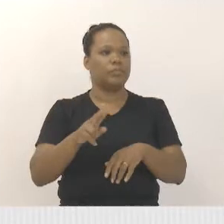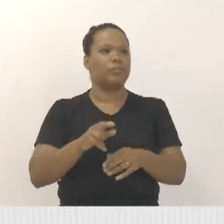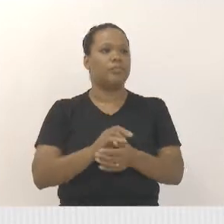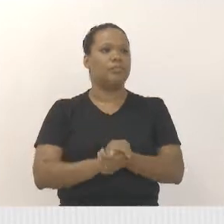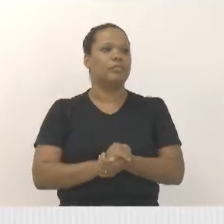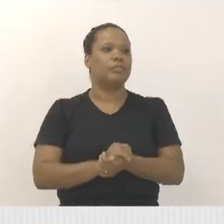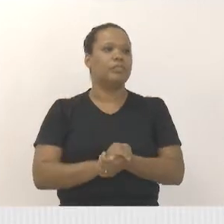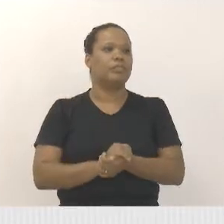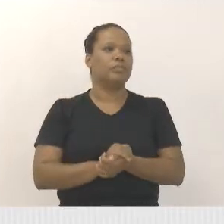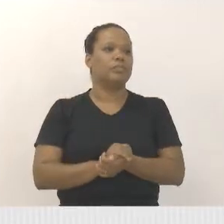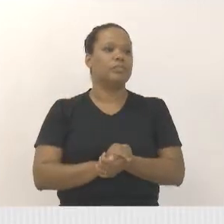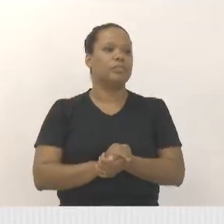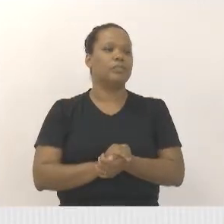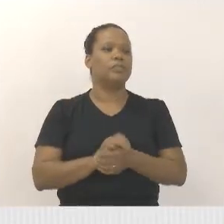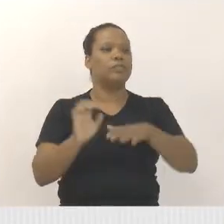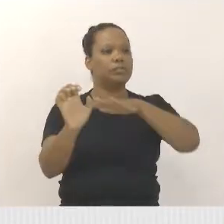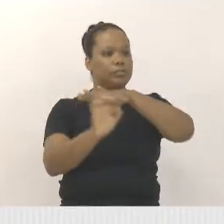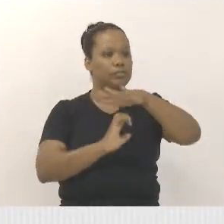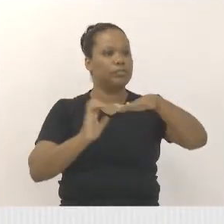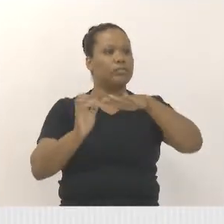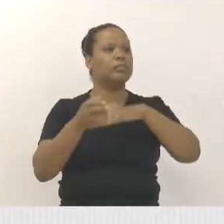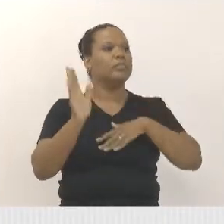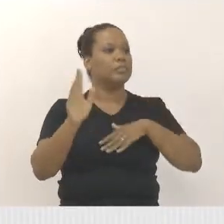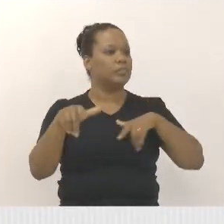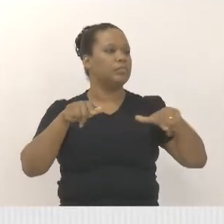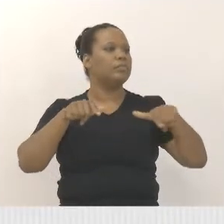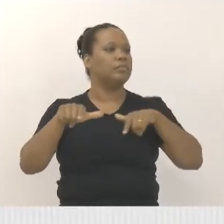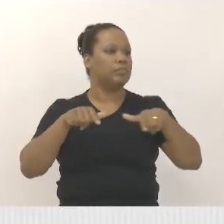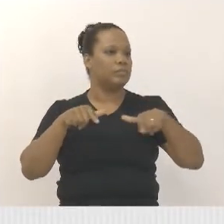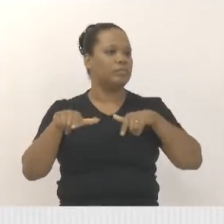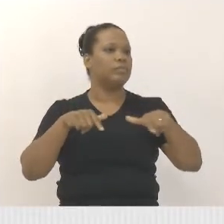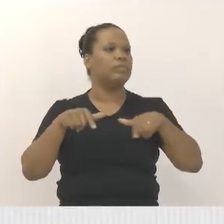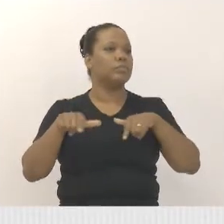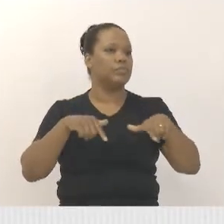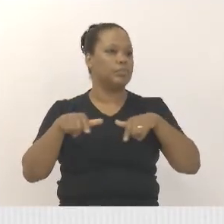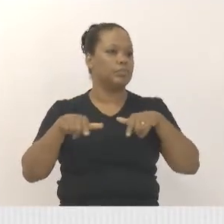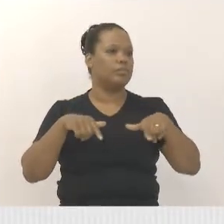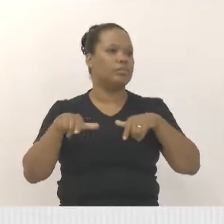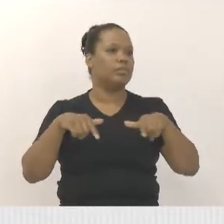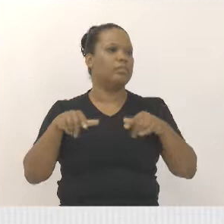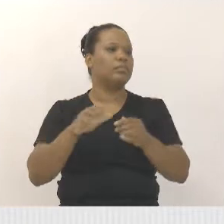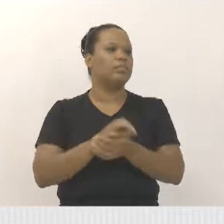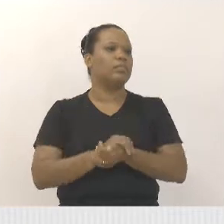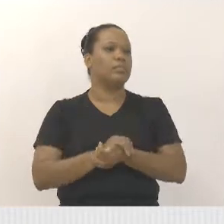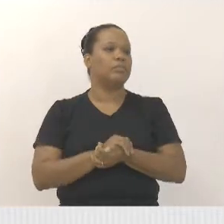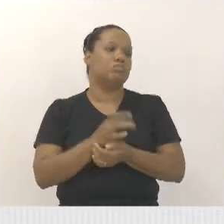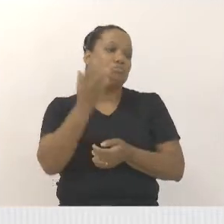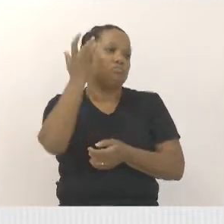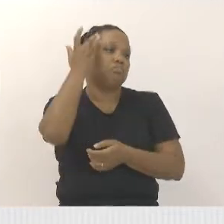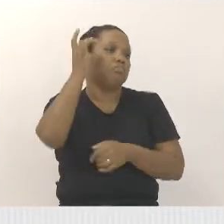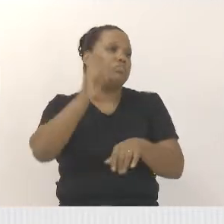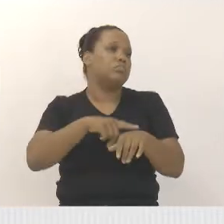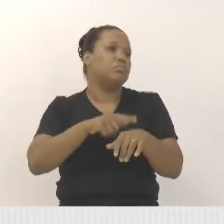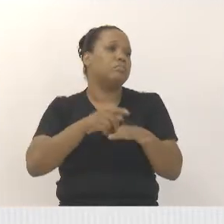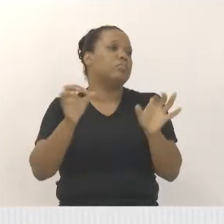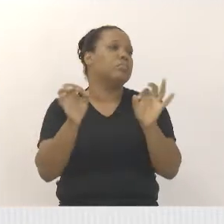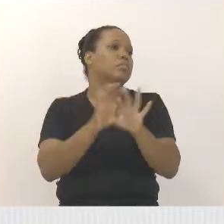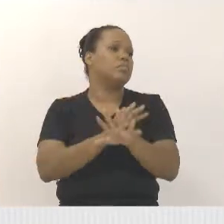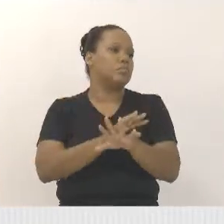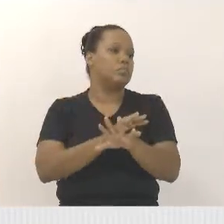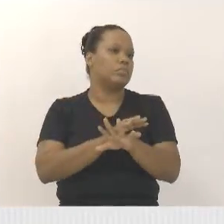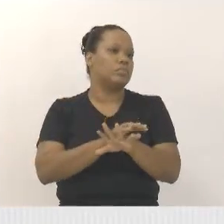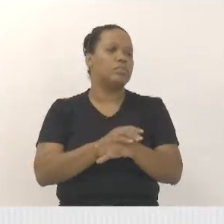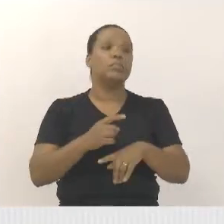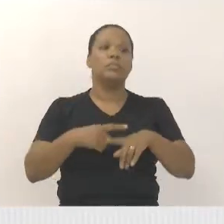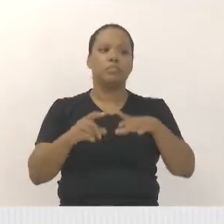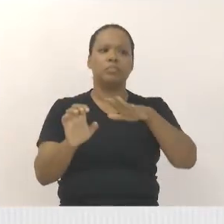com esse problema. A empresa já está lá, a todo vapor, fazendo esse serviço. Isso é, não sei o prazo de término, mas esse pessoal